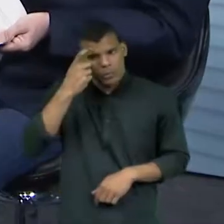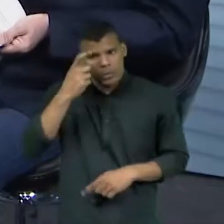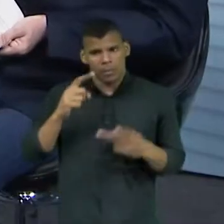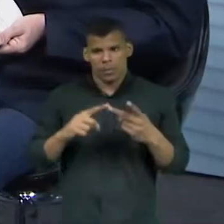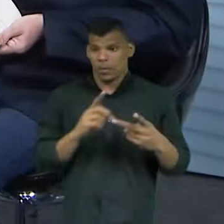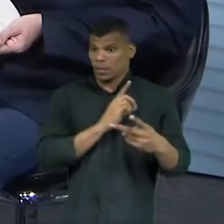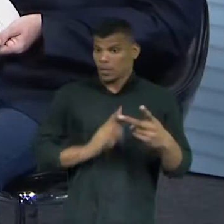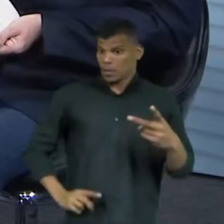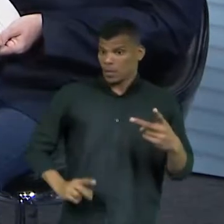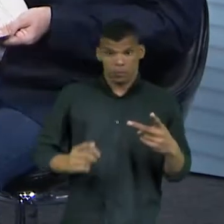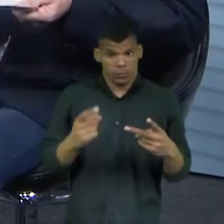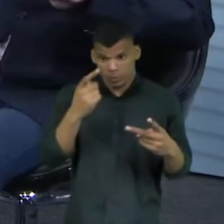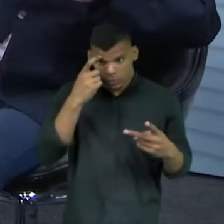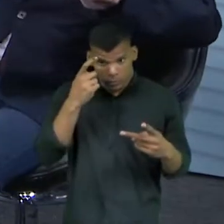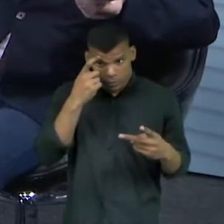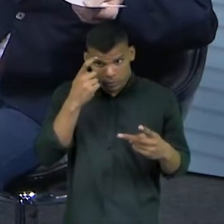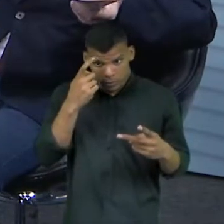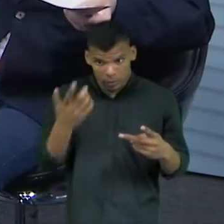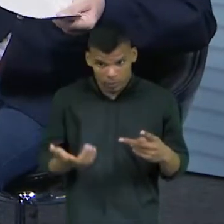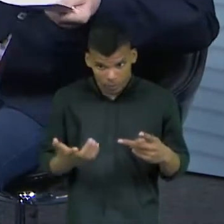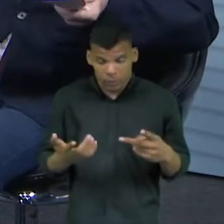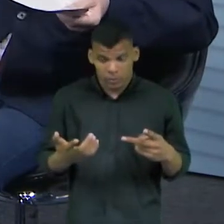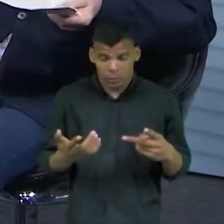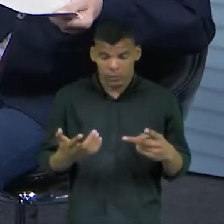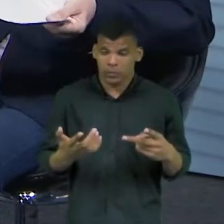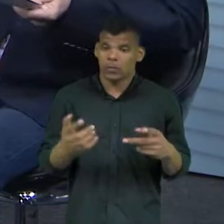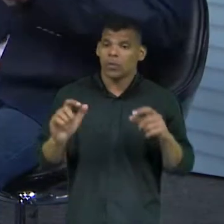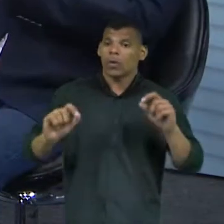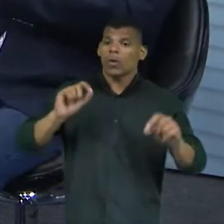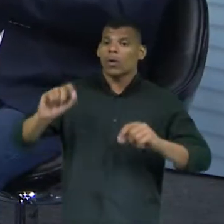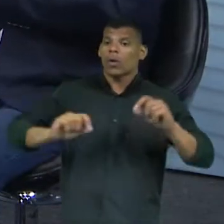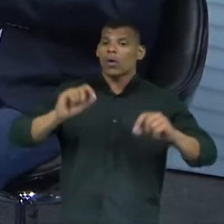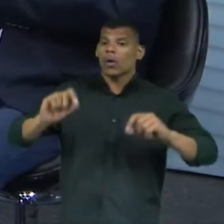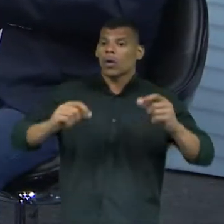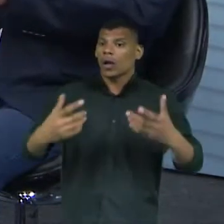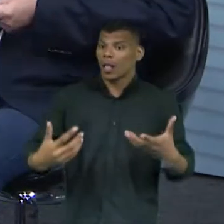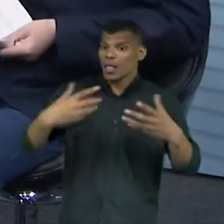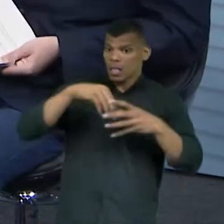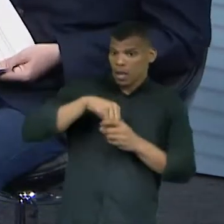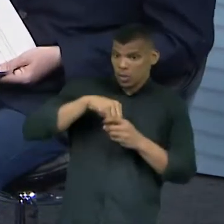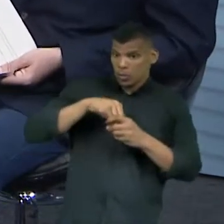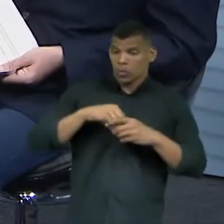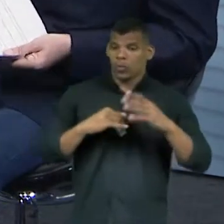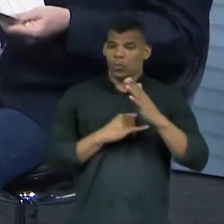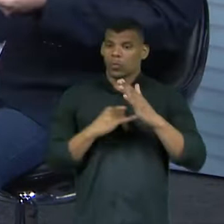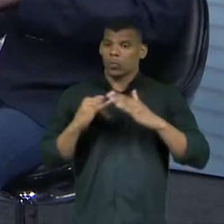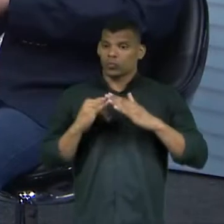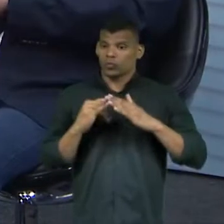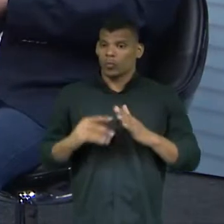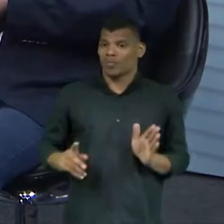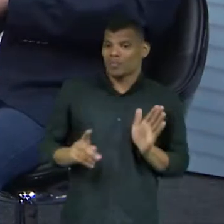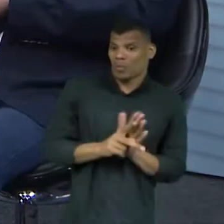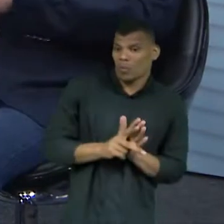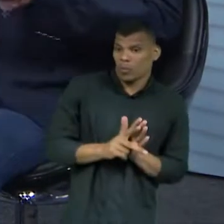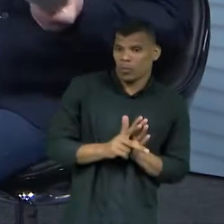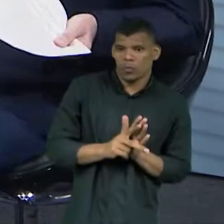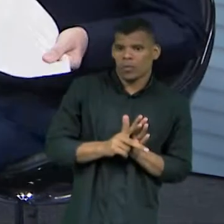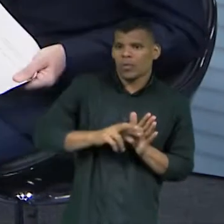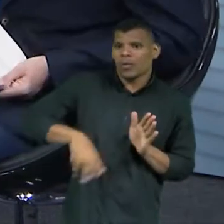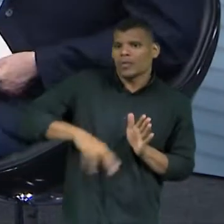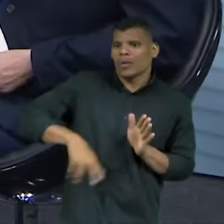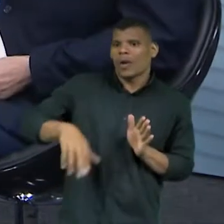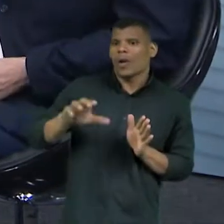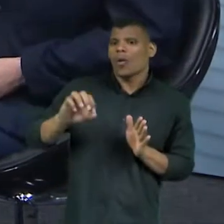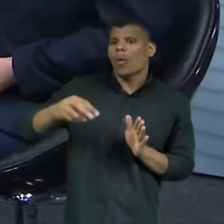que também usam a TV da Câmara, a rádio da Câmara, sabem que o gabinete é para o mandato. Ele não pode transformar o gabinete em um comitê